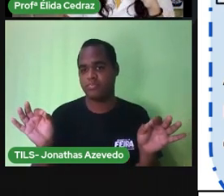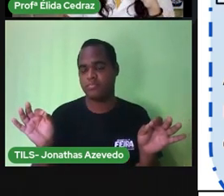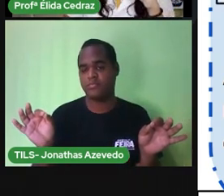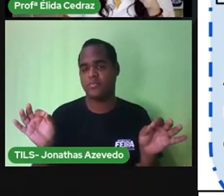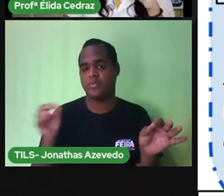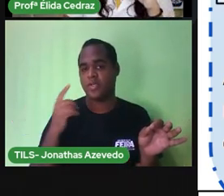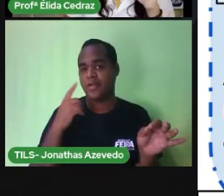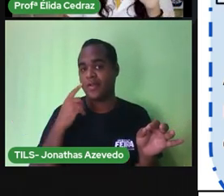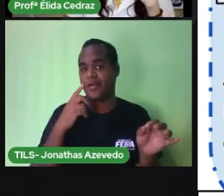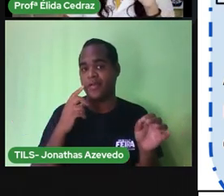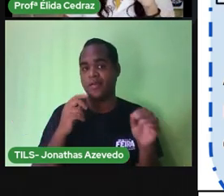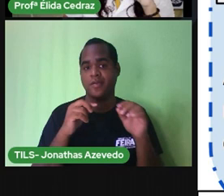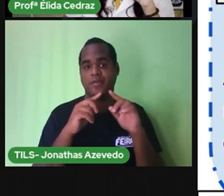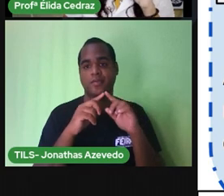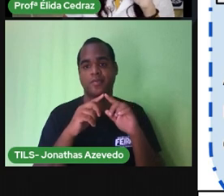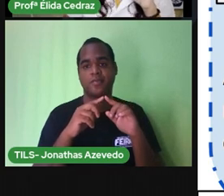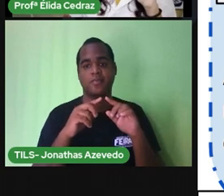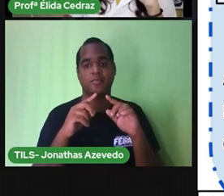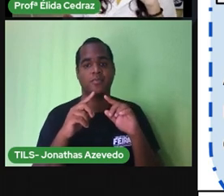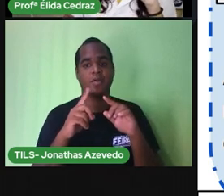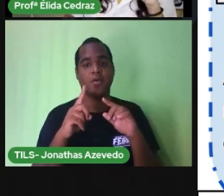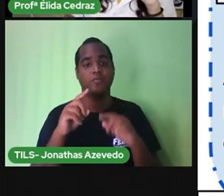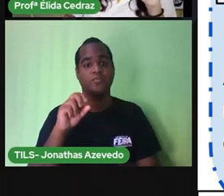é o shampoo